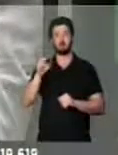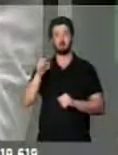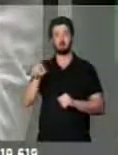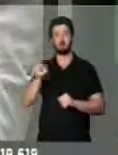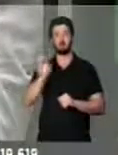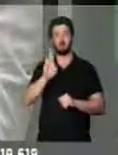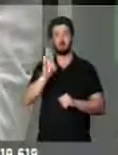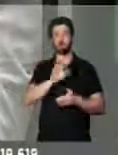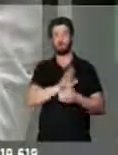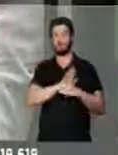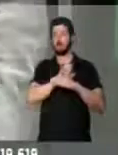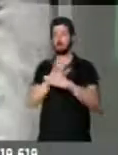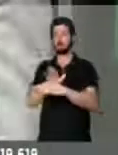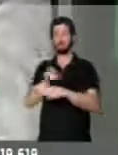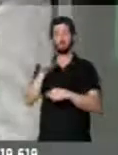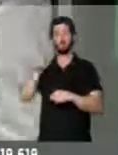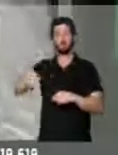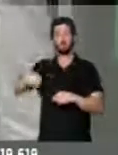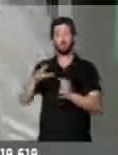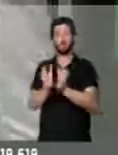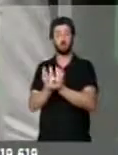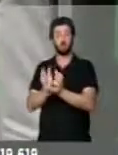para que eles